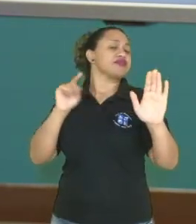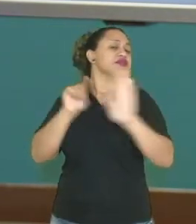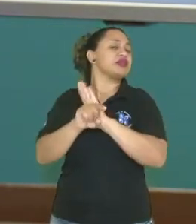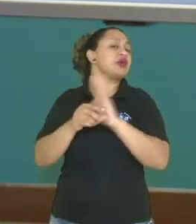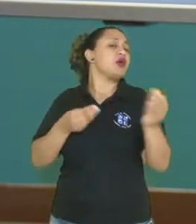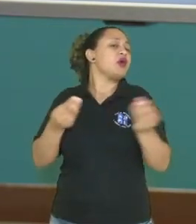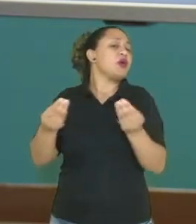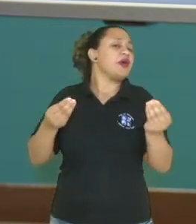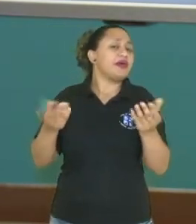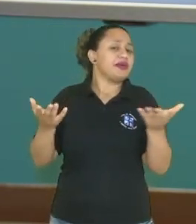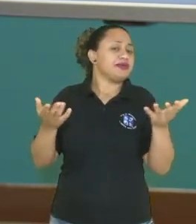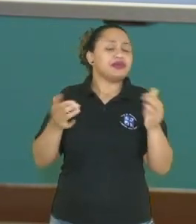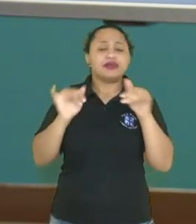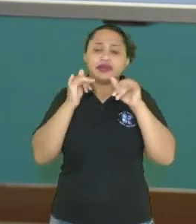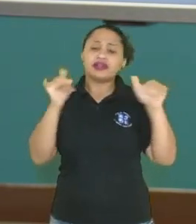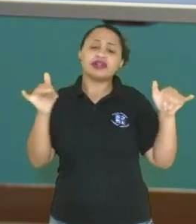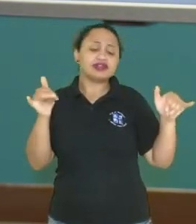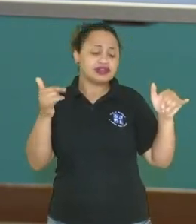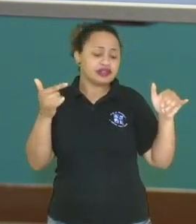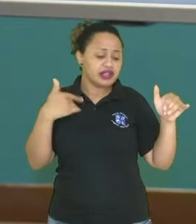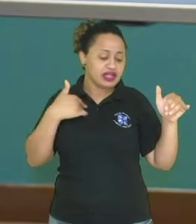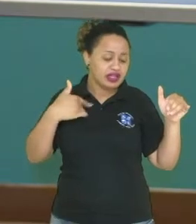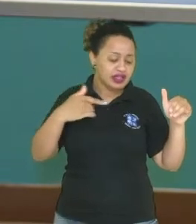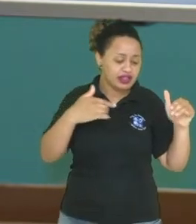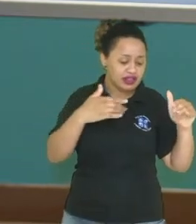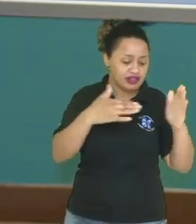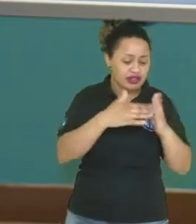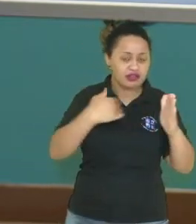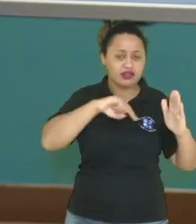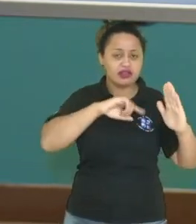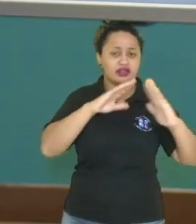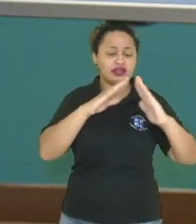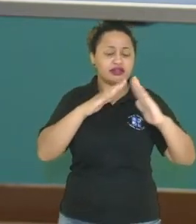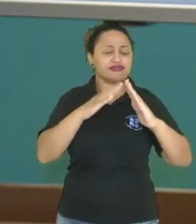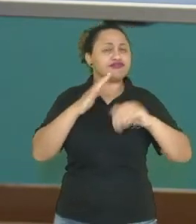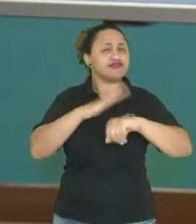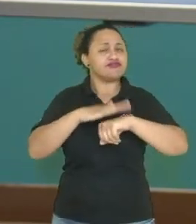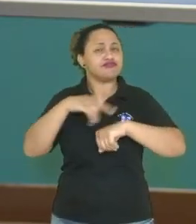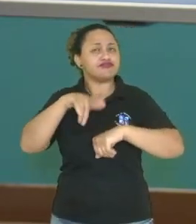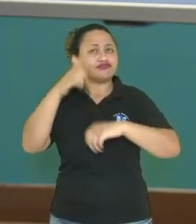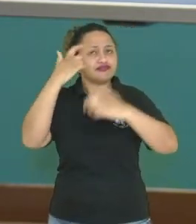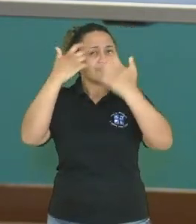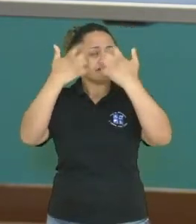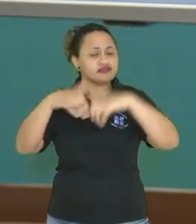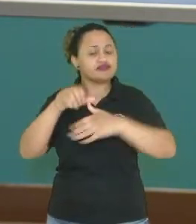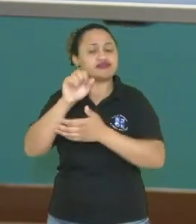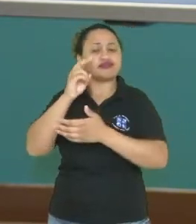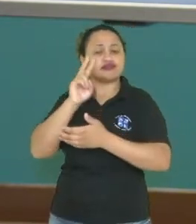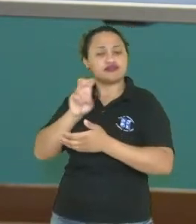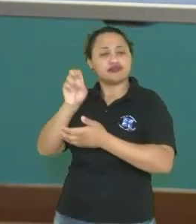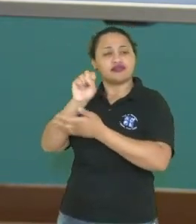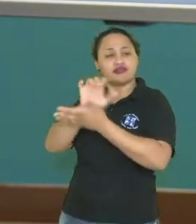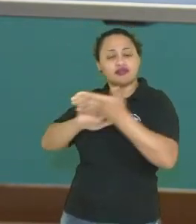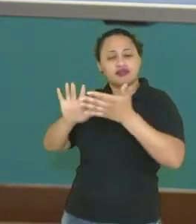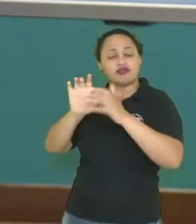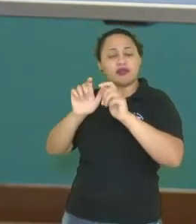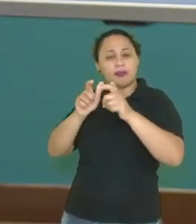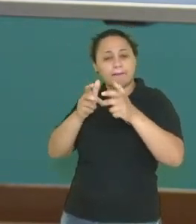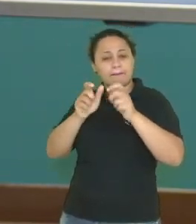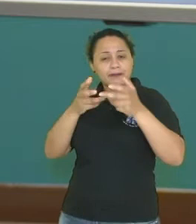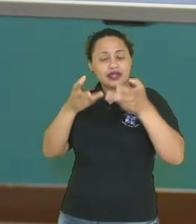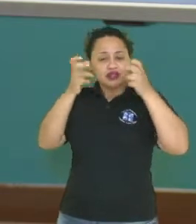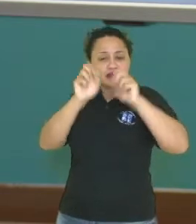Como que a energia elétrica chega até as nossas casas? Eu vou dar um tempinho para você então contemplar, visualizar bem essa imagem aqui.